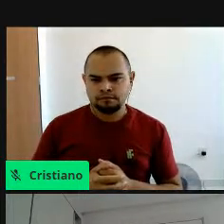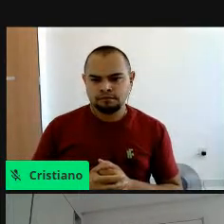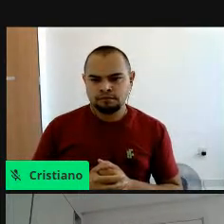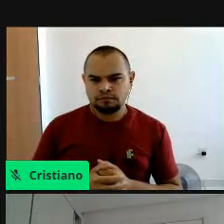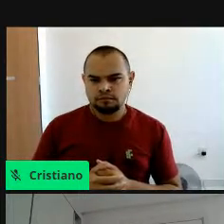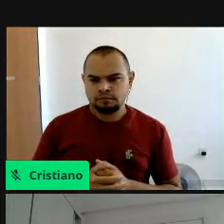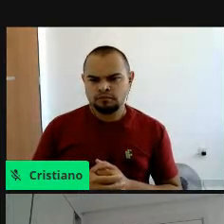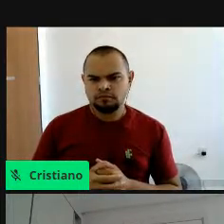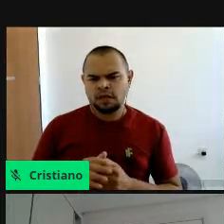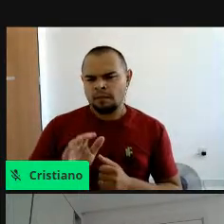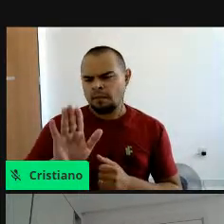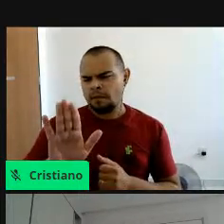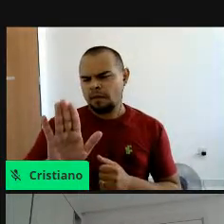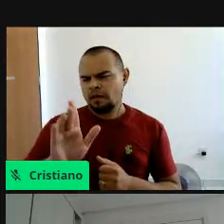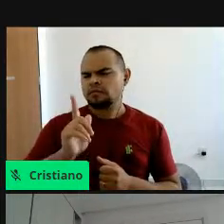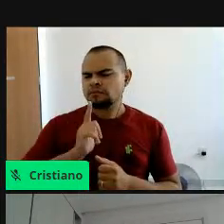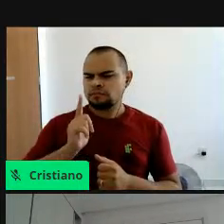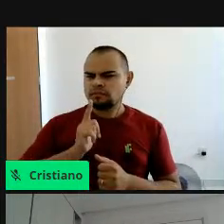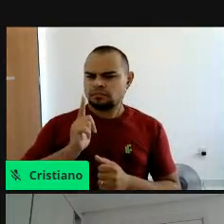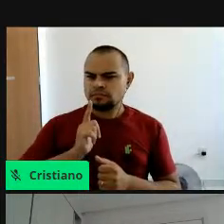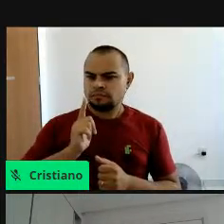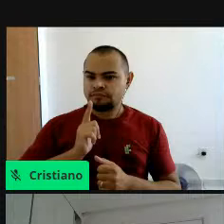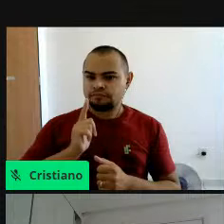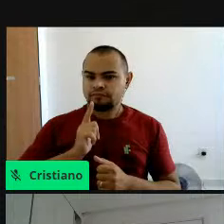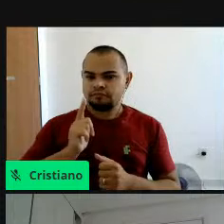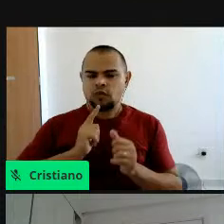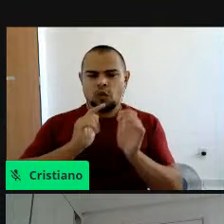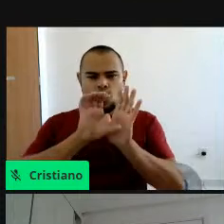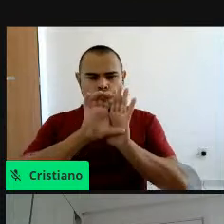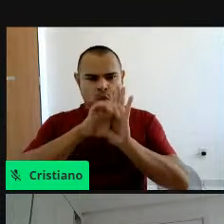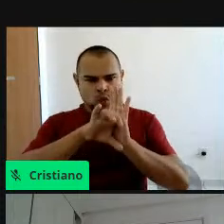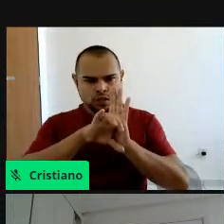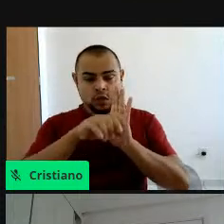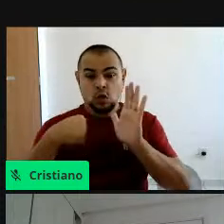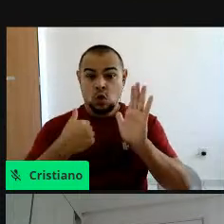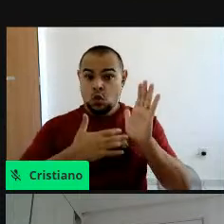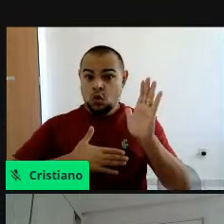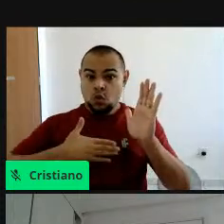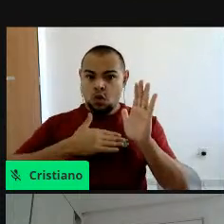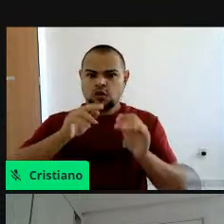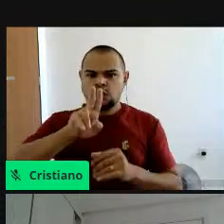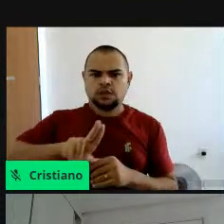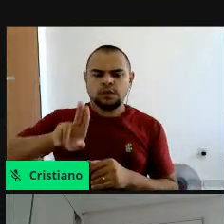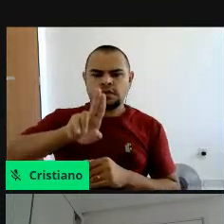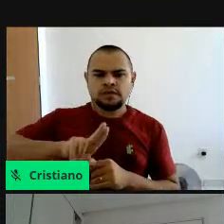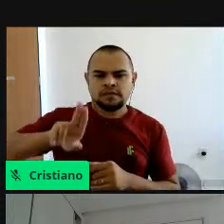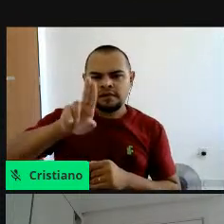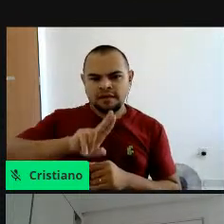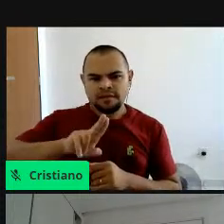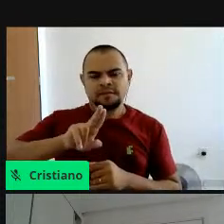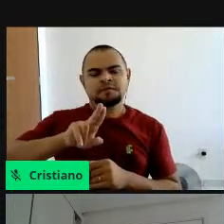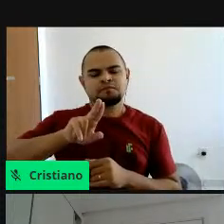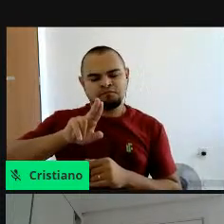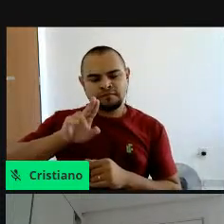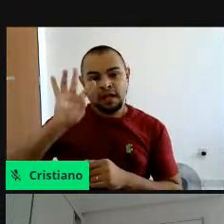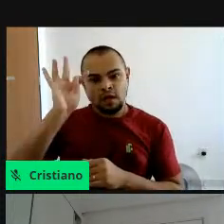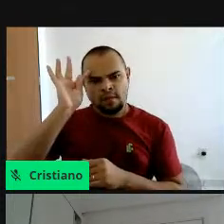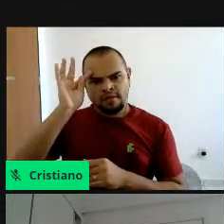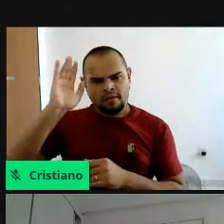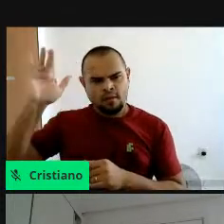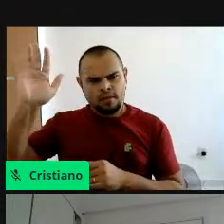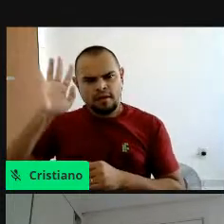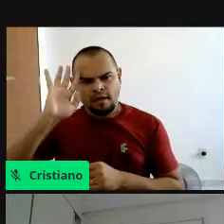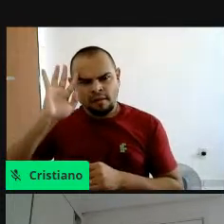Mas tem um conceito que eu gosto muito de utilizar, né, e que é uma teoria que a gente poderia levar,